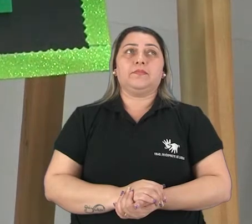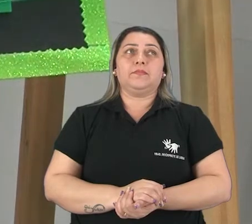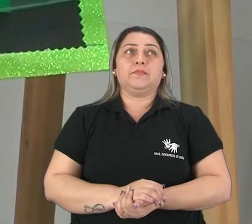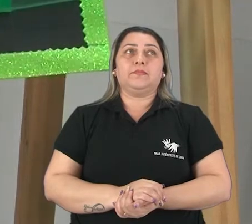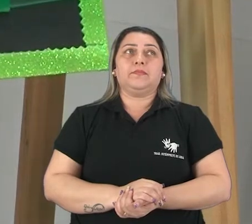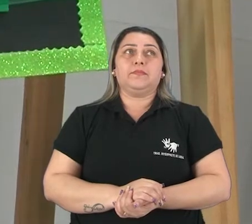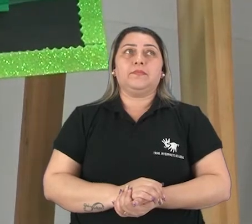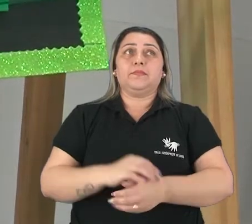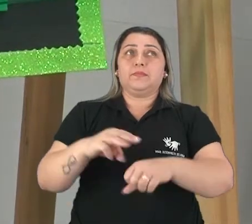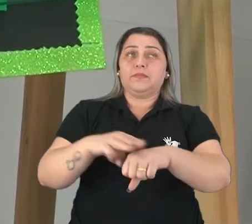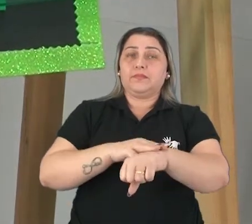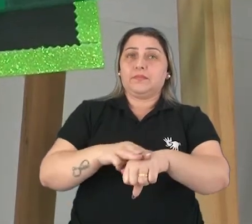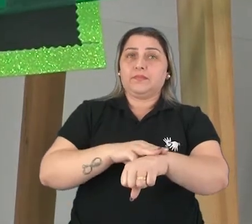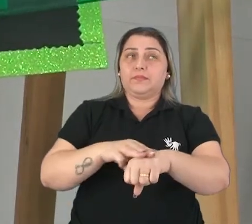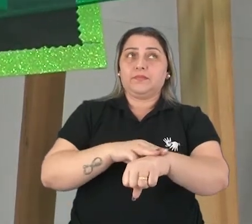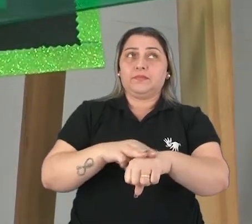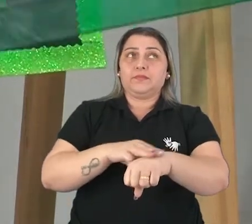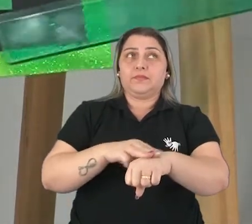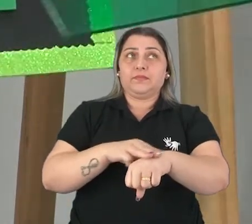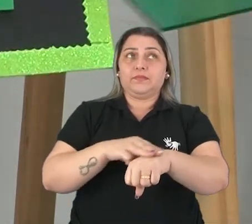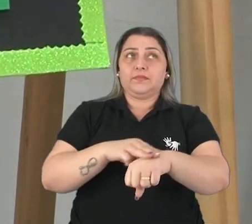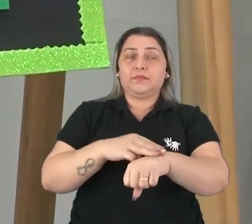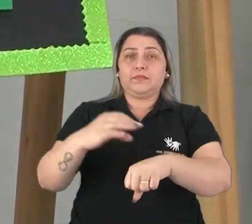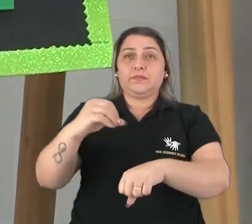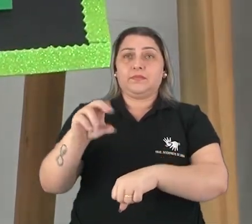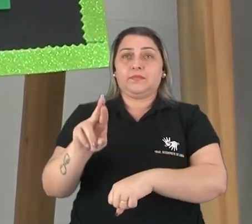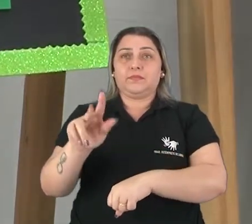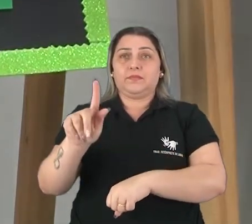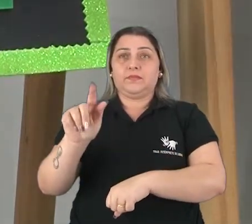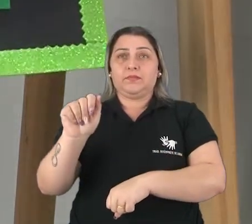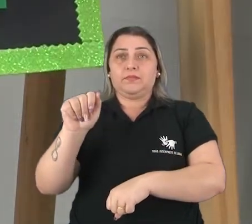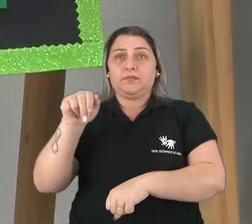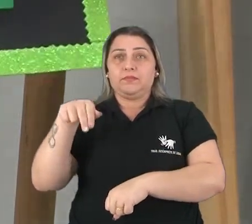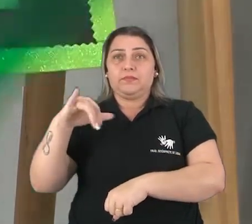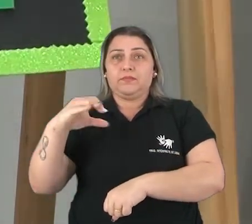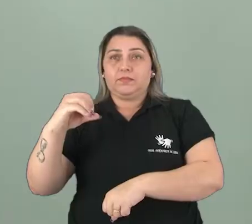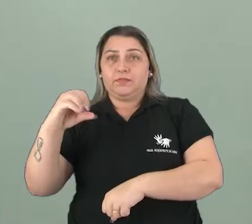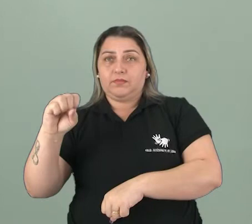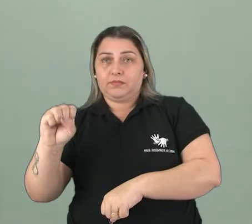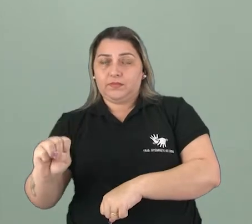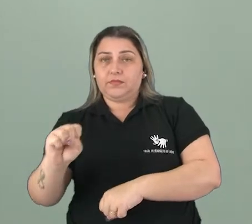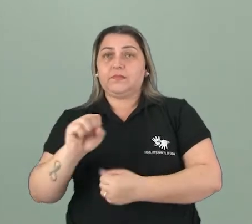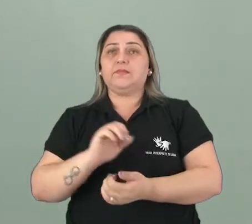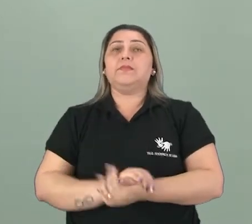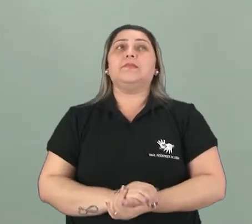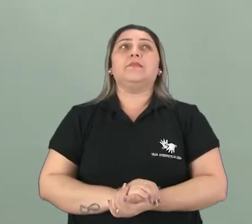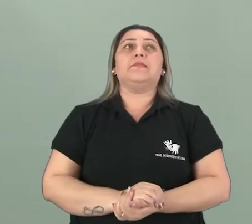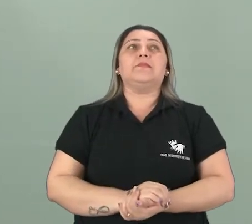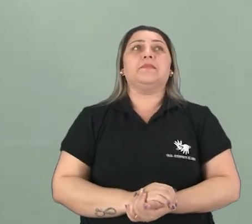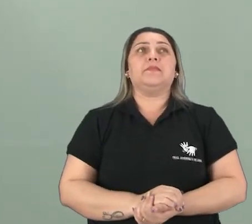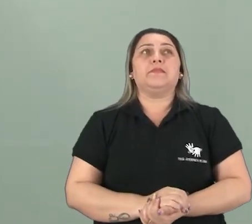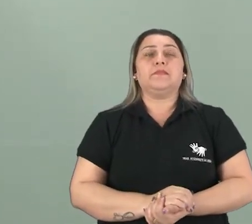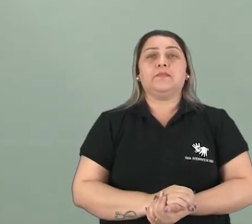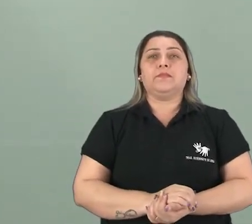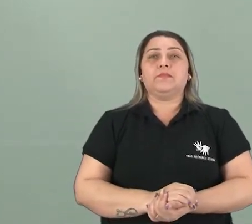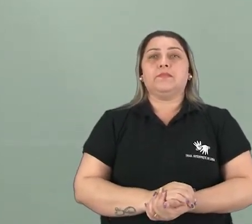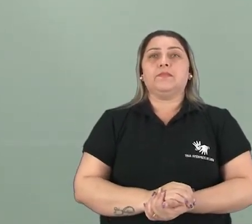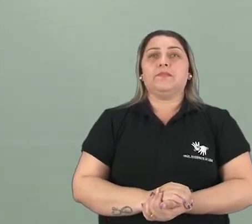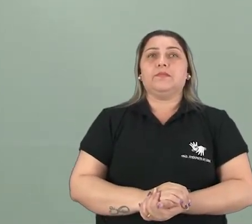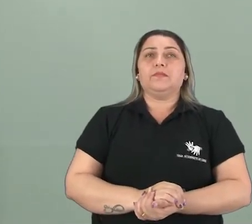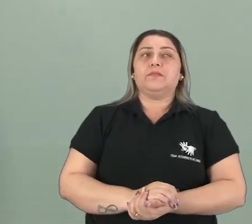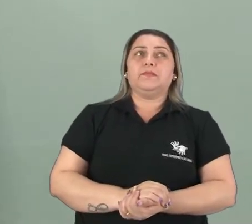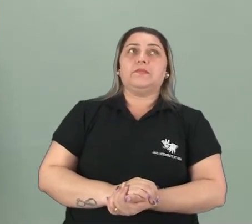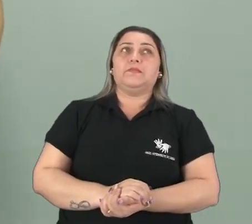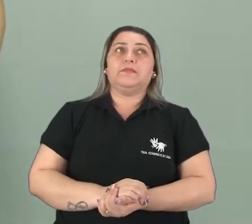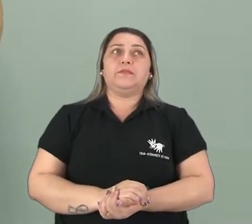jogar os lixos orgânicos, né? A lixeira marrom, né? Desculpa aí, a lixeira marrom para jogar